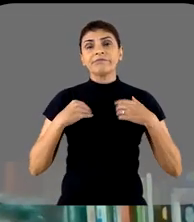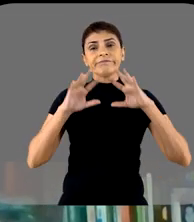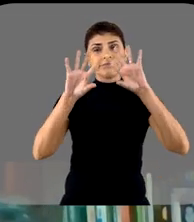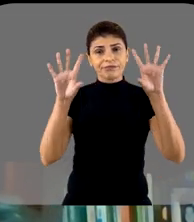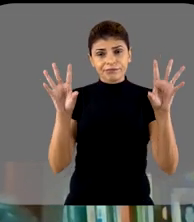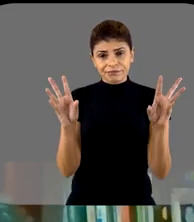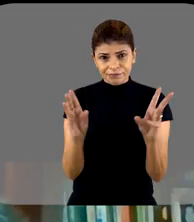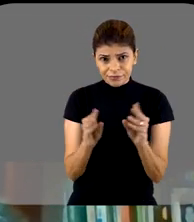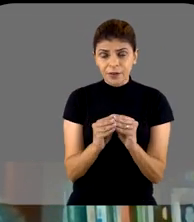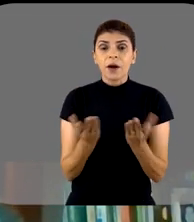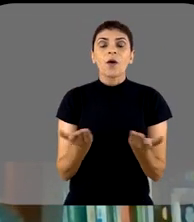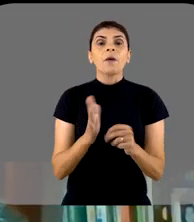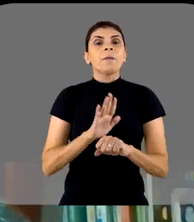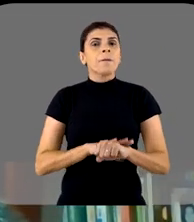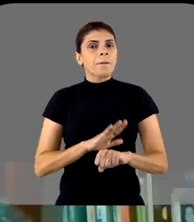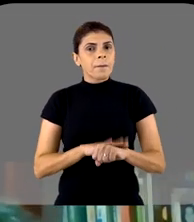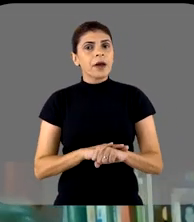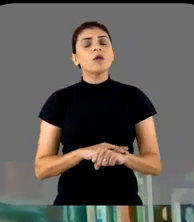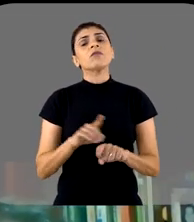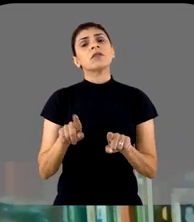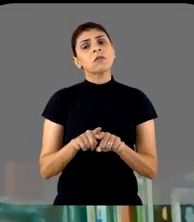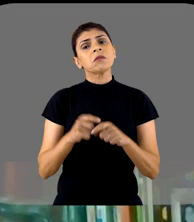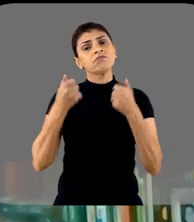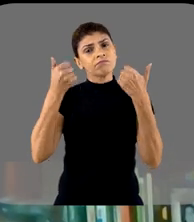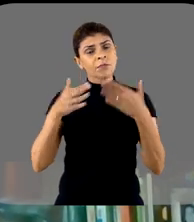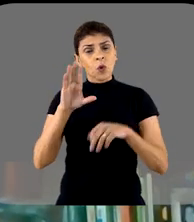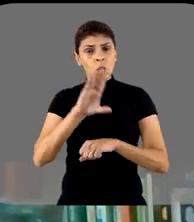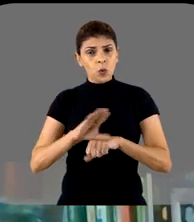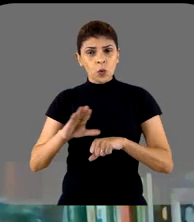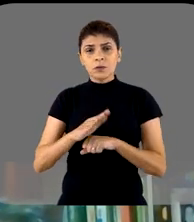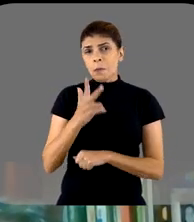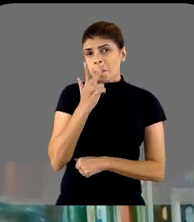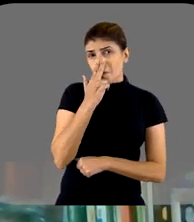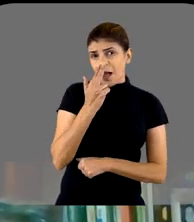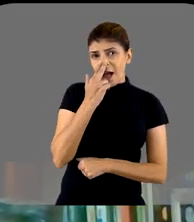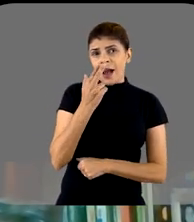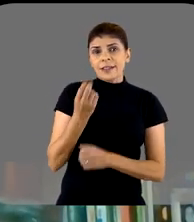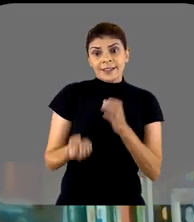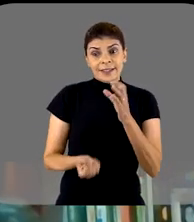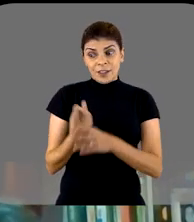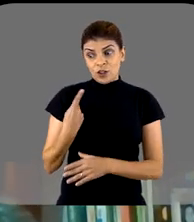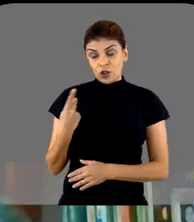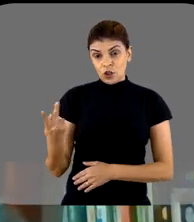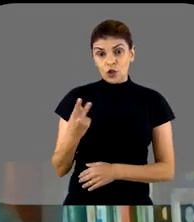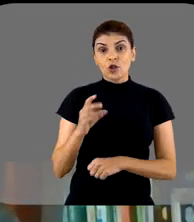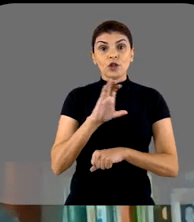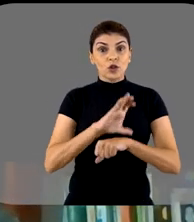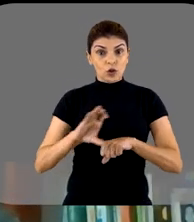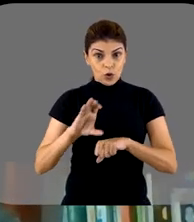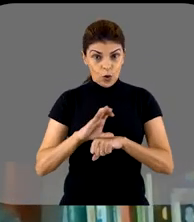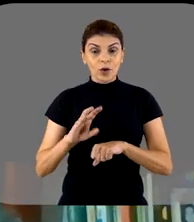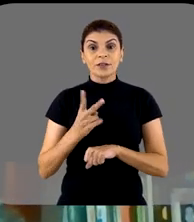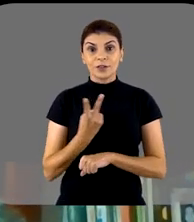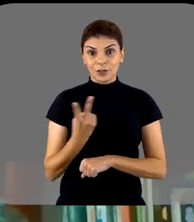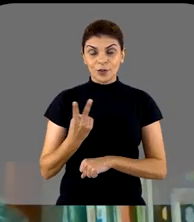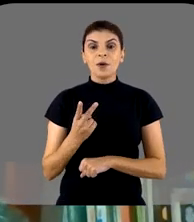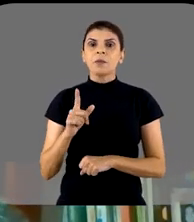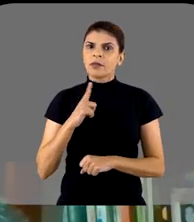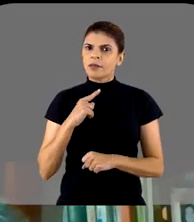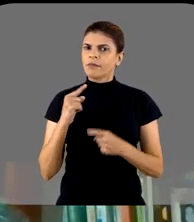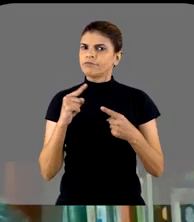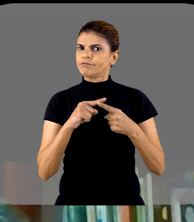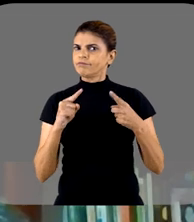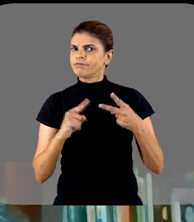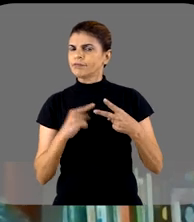Como últimas palavras, nesse momento, eu queria falar que esse curso, embora tenha sido coordenado por nós, ele tem dois